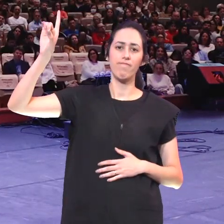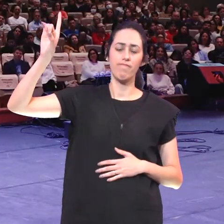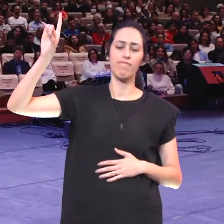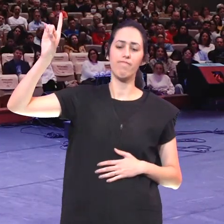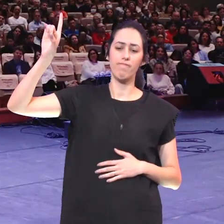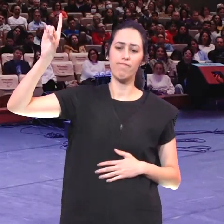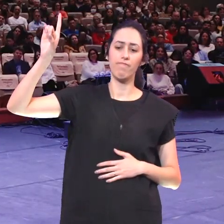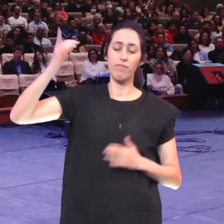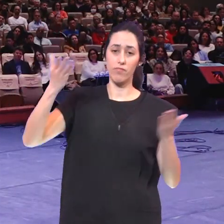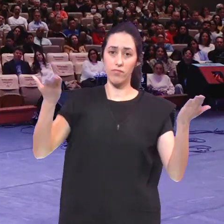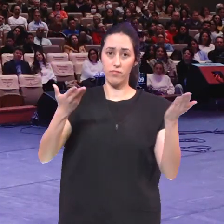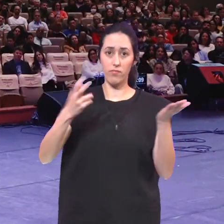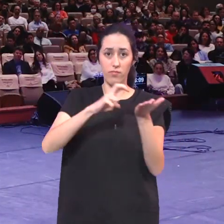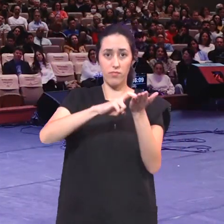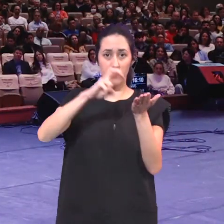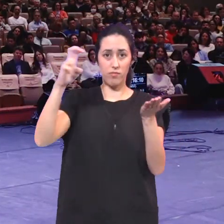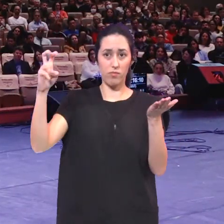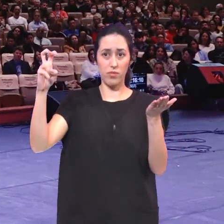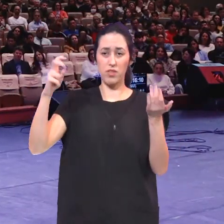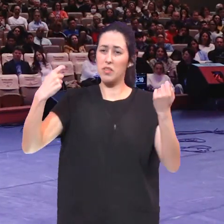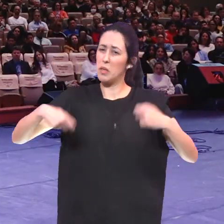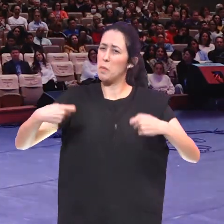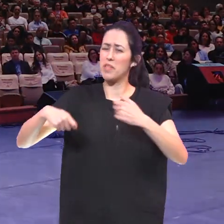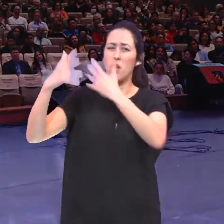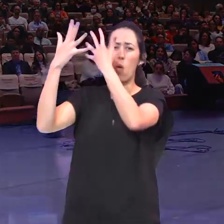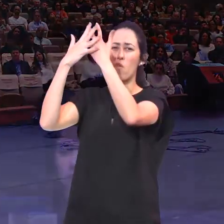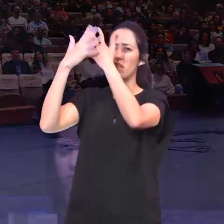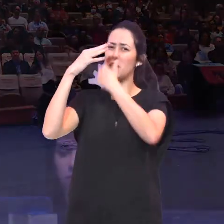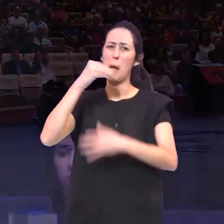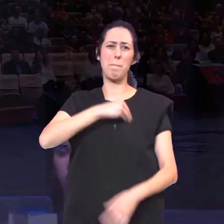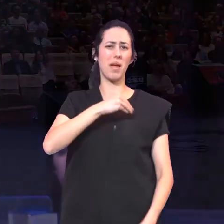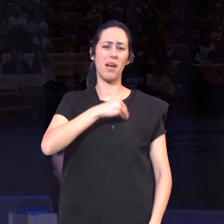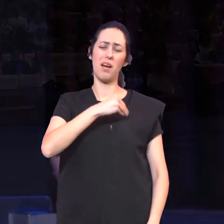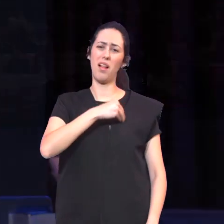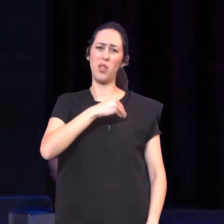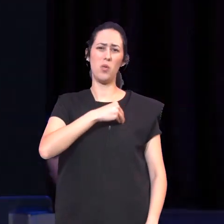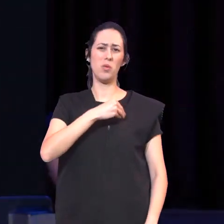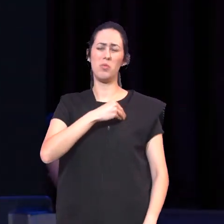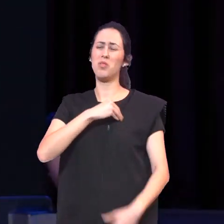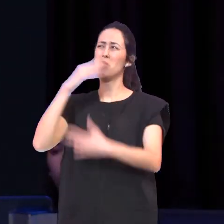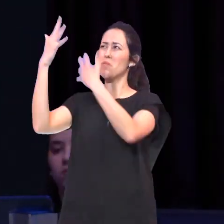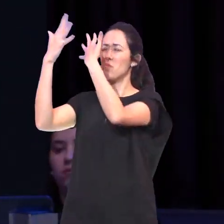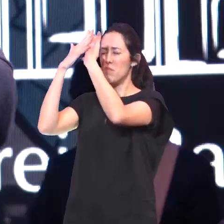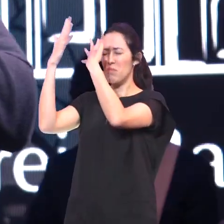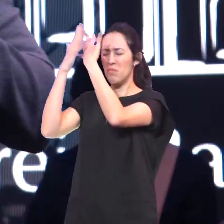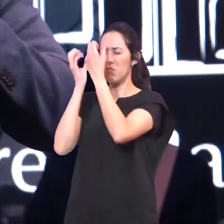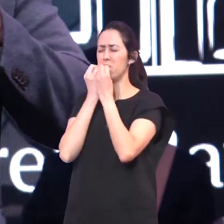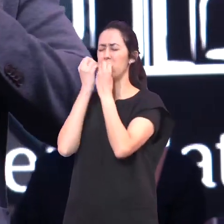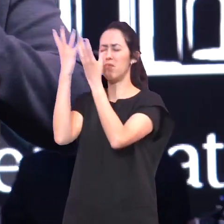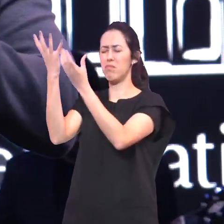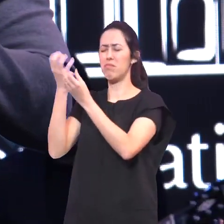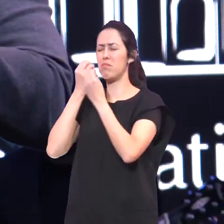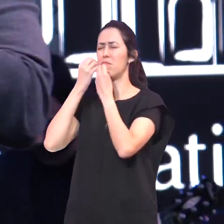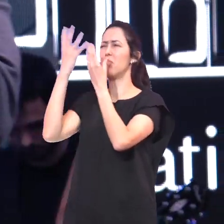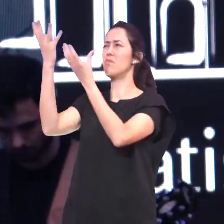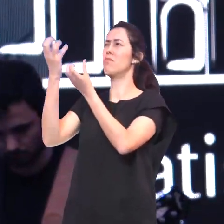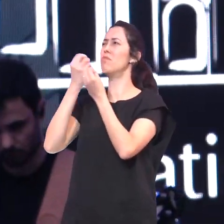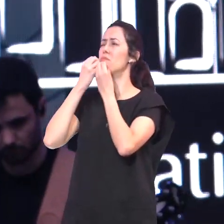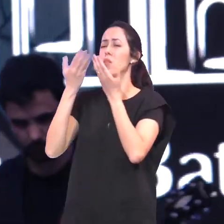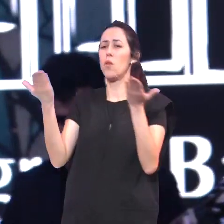Essa manhã É uma manhã De confissão De pecados Essa manhã É uma manhã De